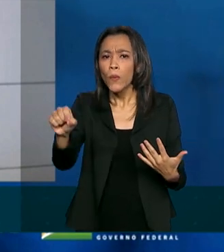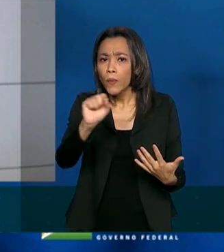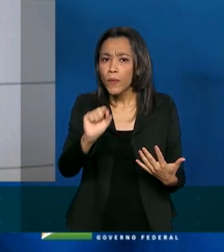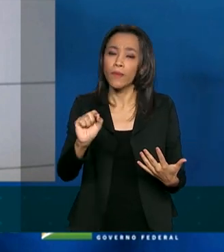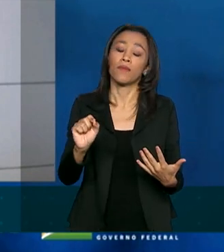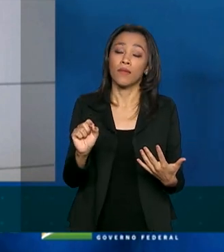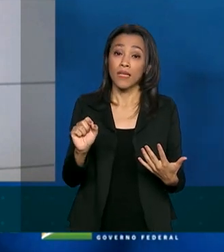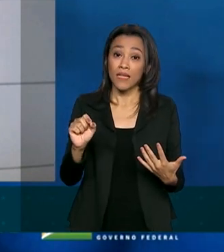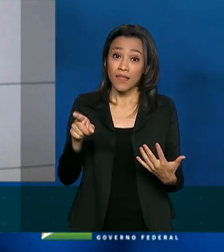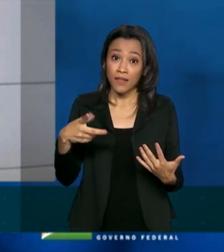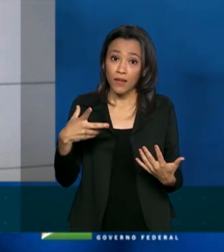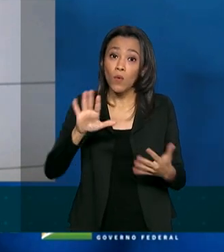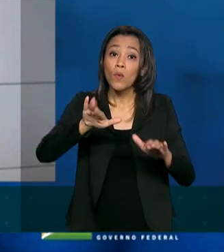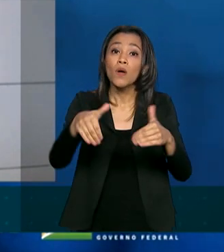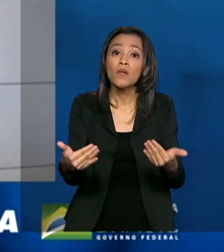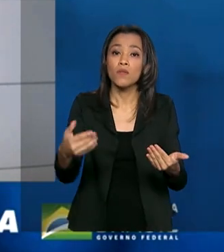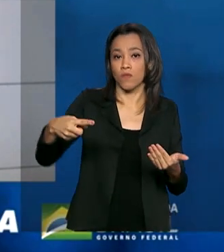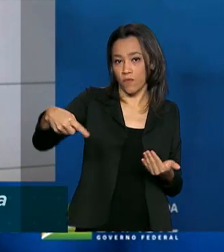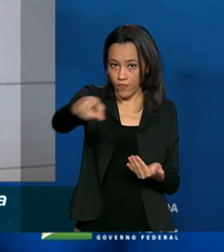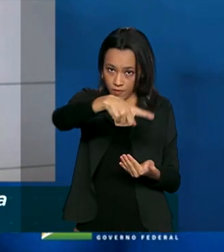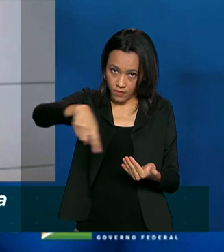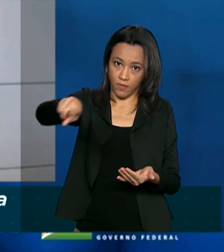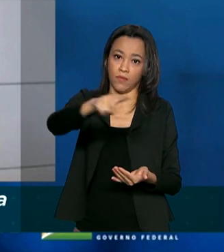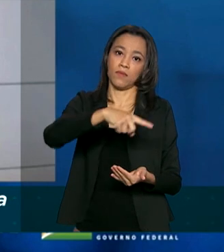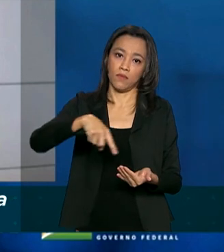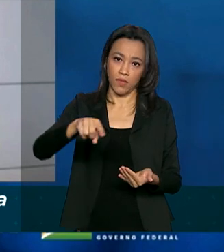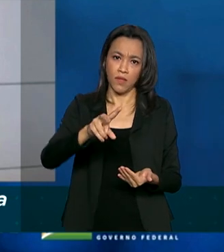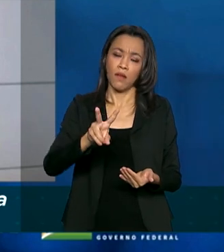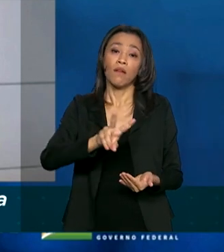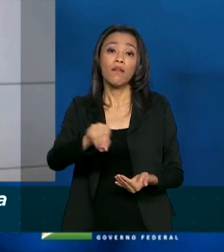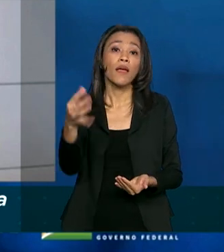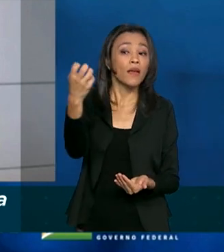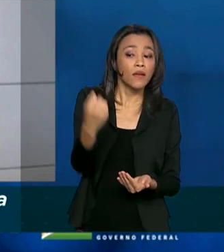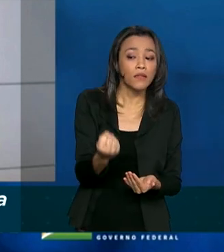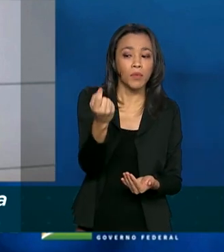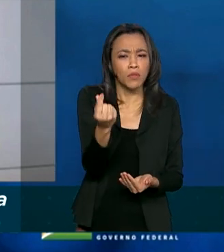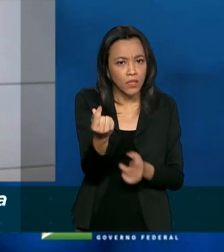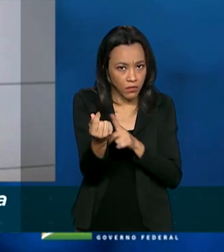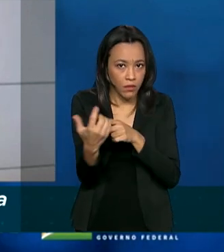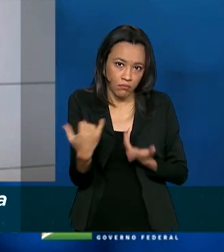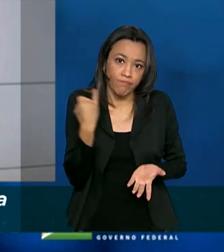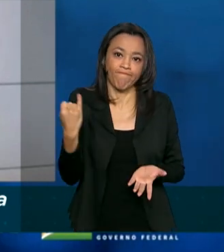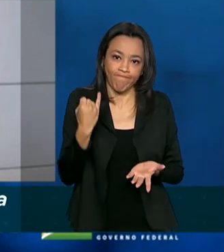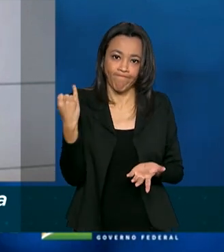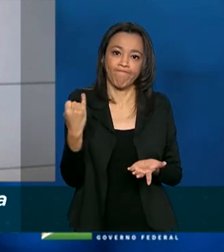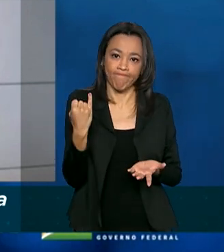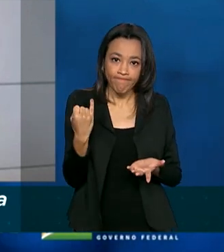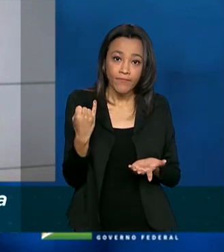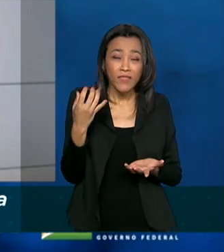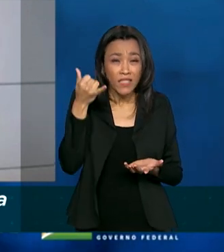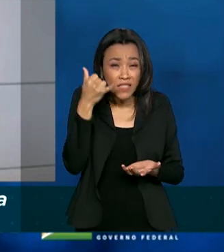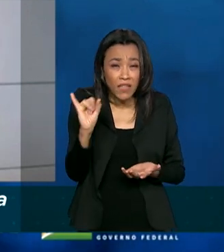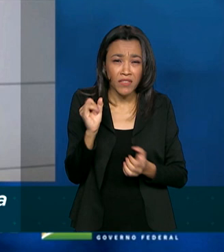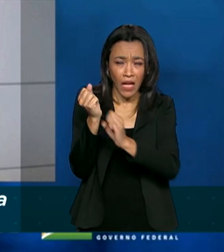questão de quando você vai receber o seu dinheiro que é fundamental. E para evitar